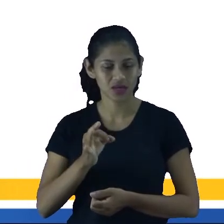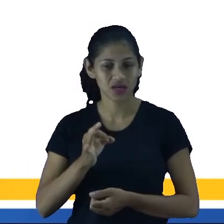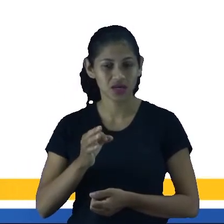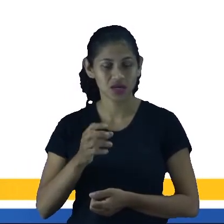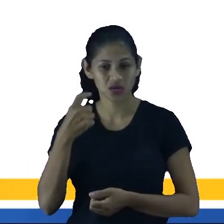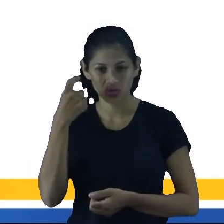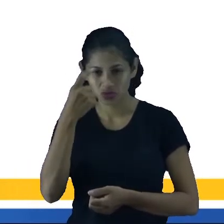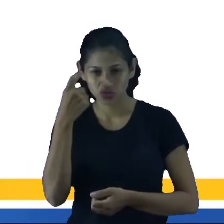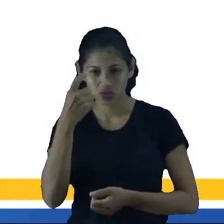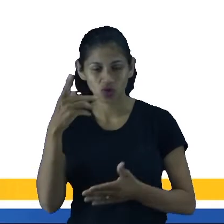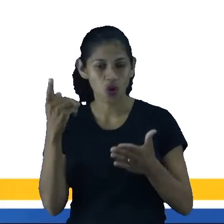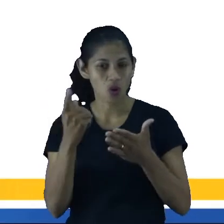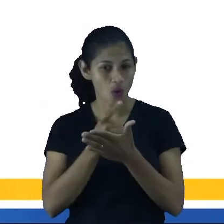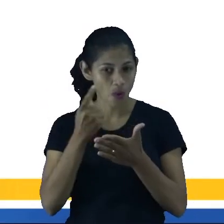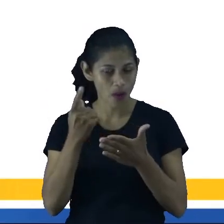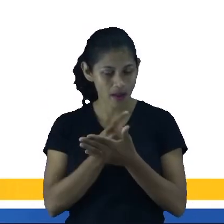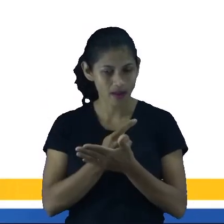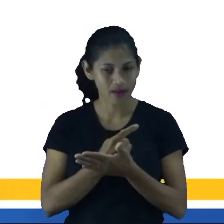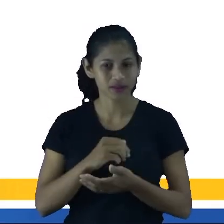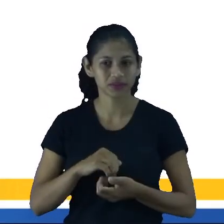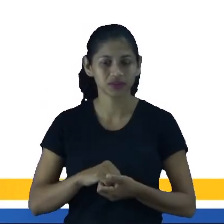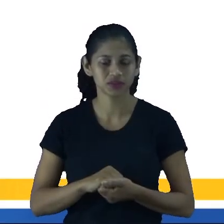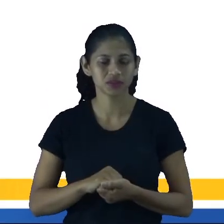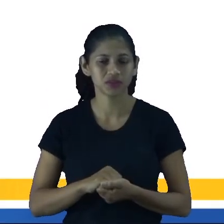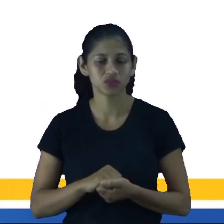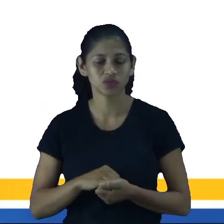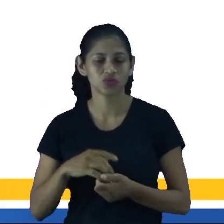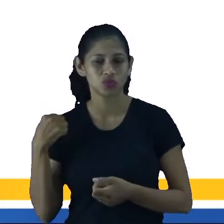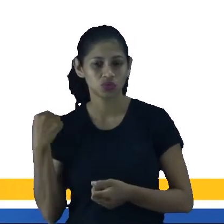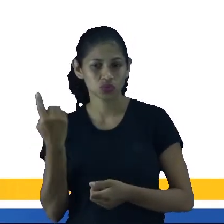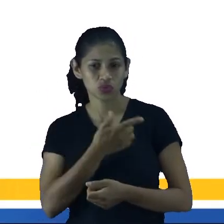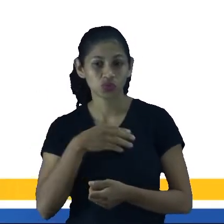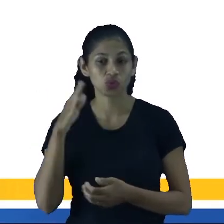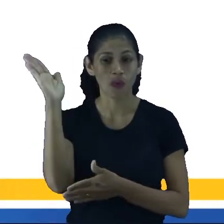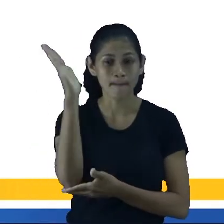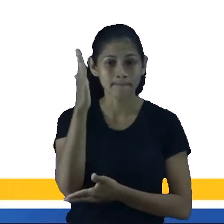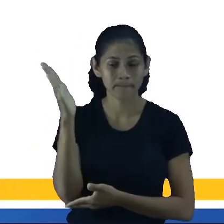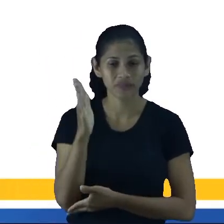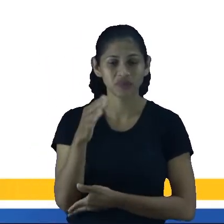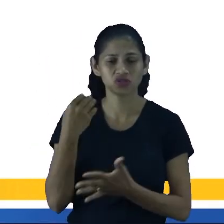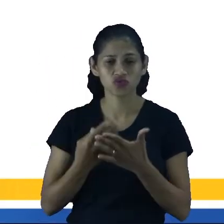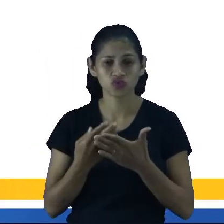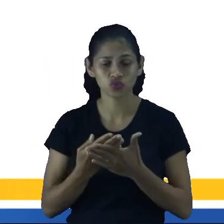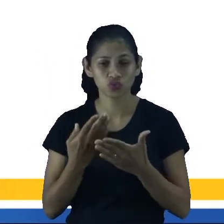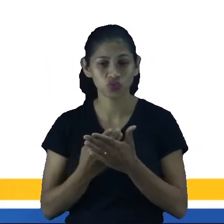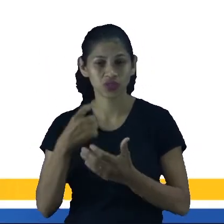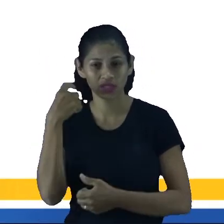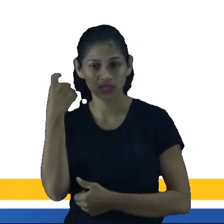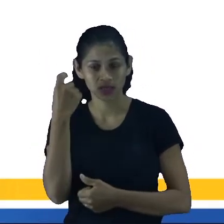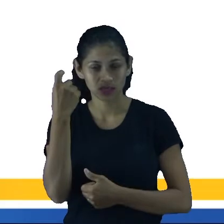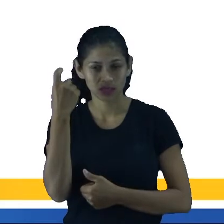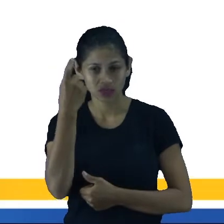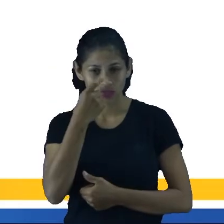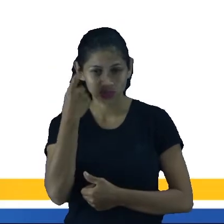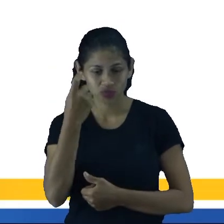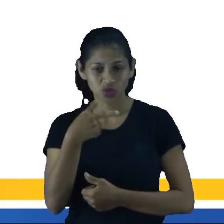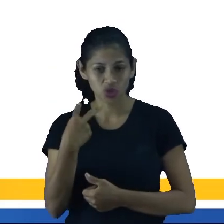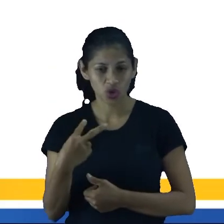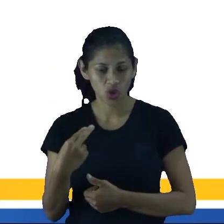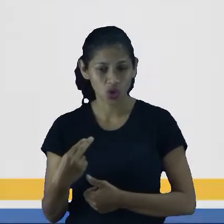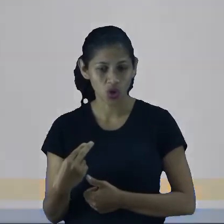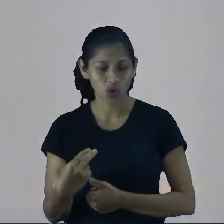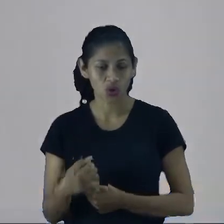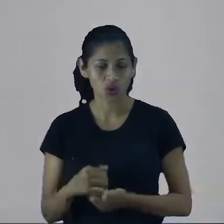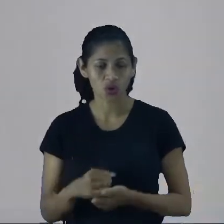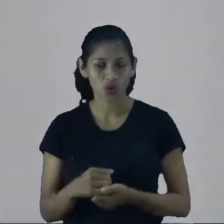brasileiros, quando estamos aprendendo a língua espanhola, devemos ter muito cuidado, né? Porque, geralmente, a gente chama esse fenômeno de